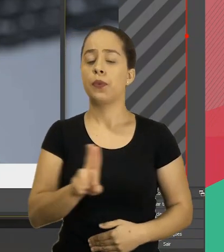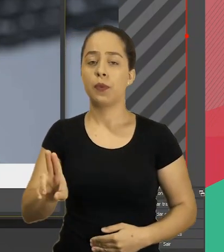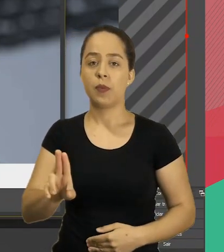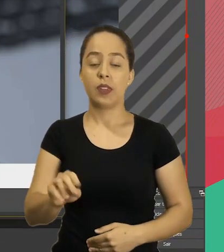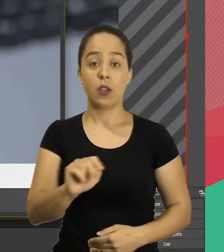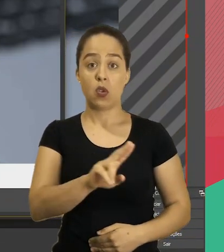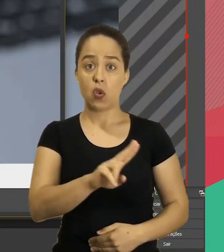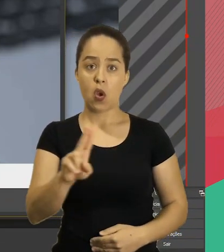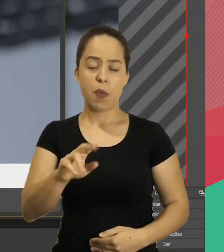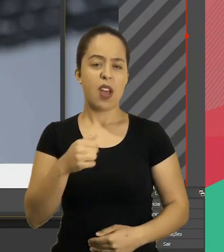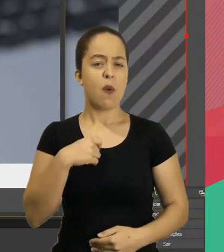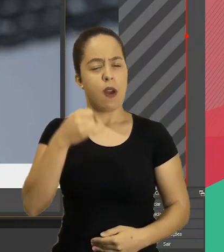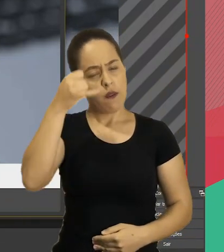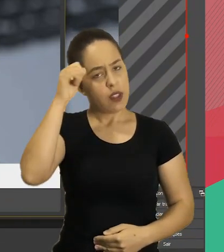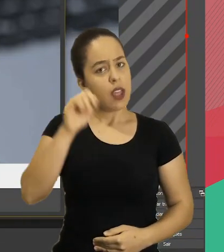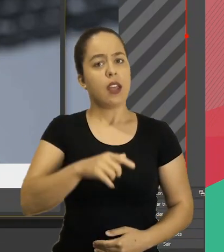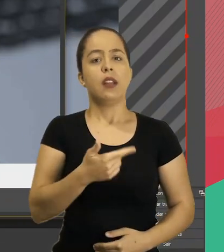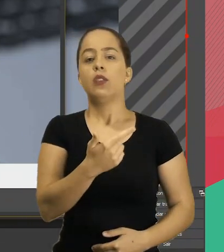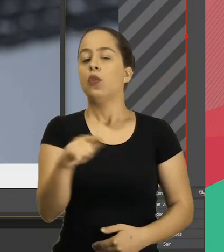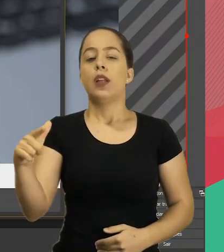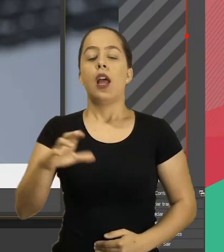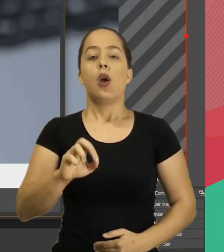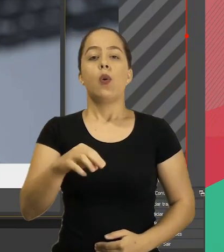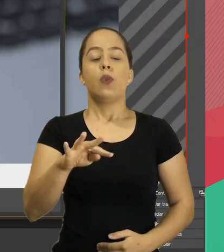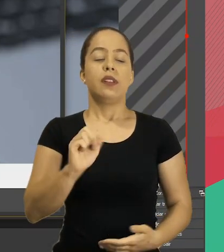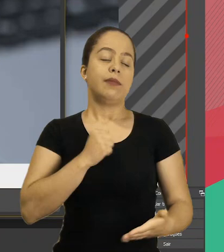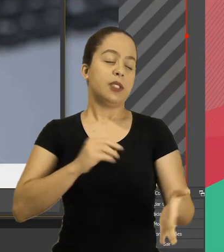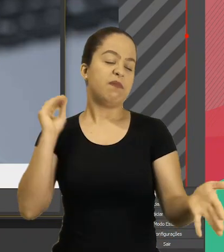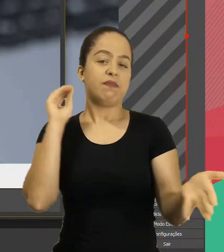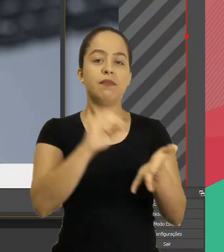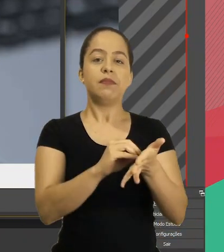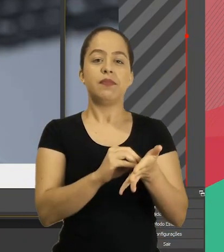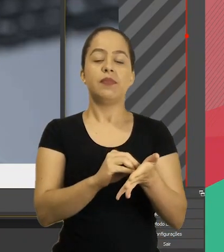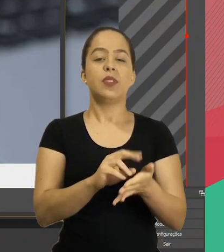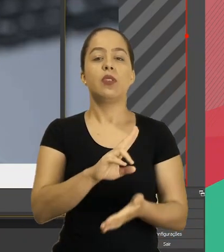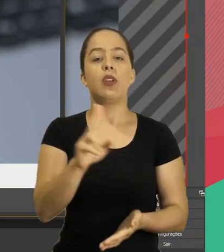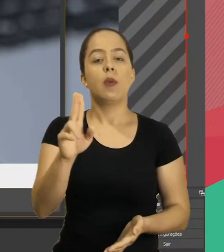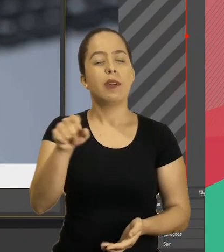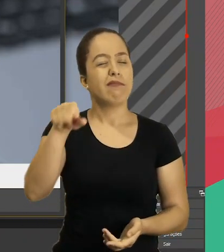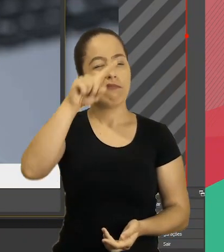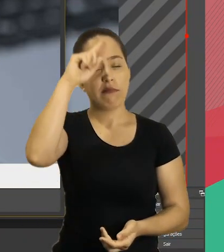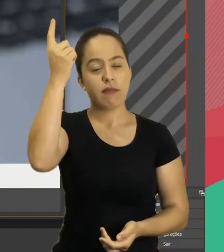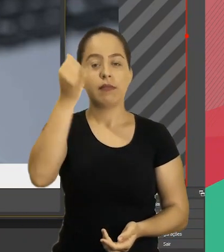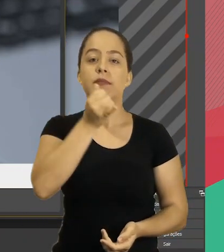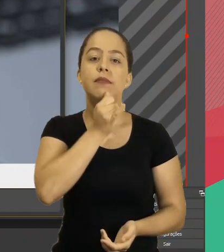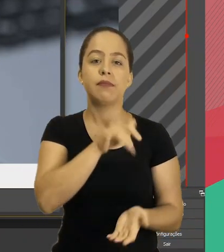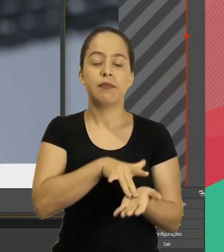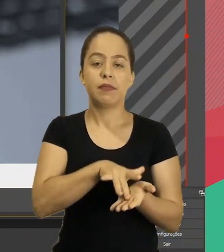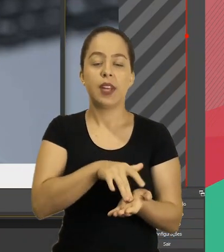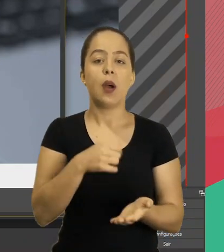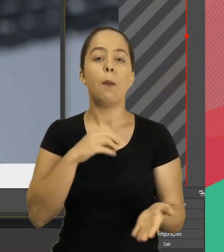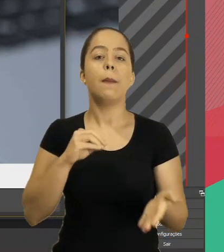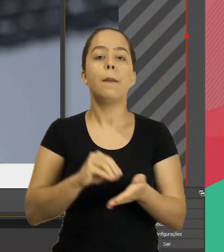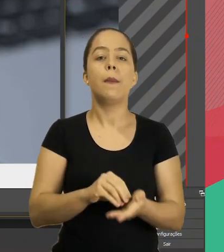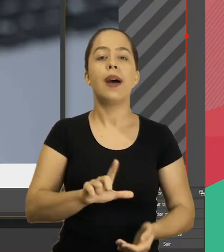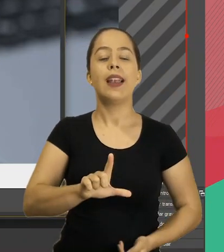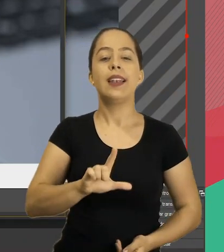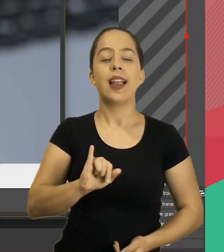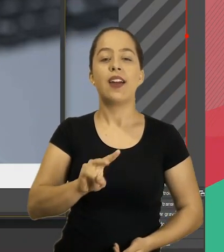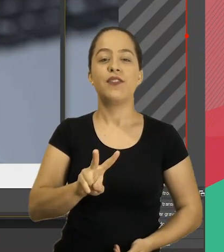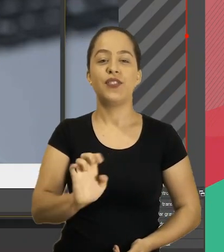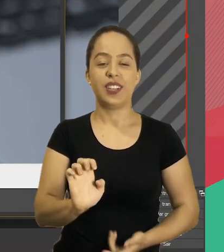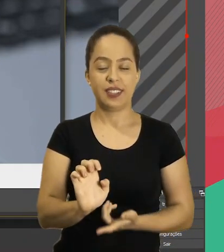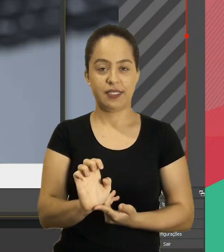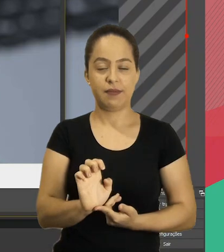aqui um nome. Para entrar com esse nome sem conta. Eu vou entrar aqui sem a conta para escrever aqui um nome fictício.